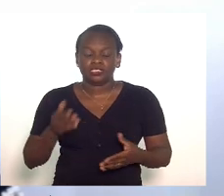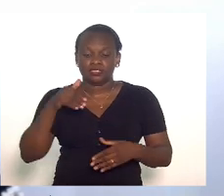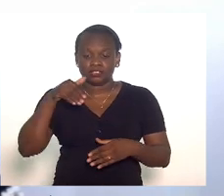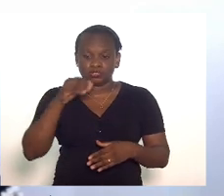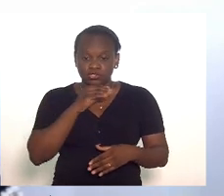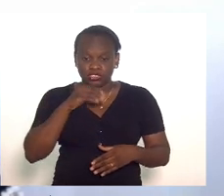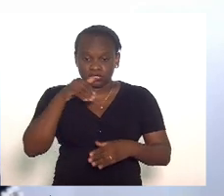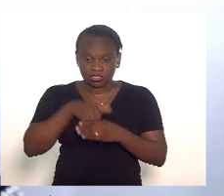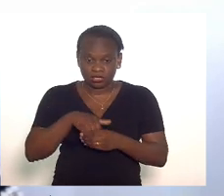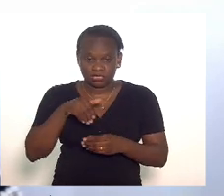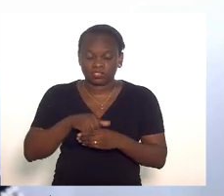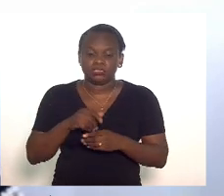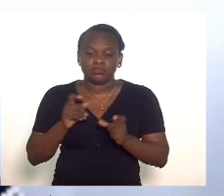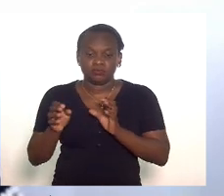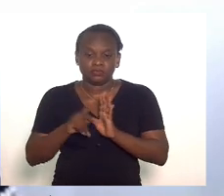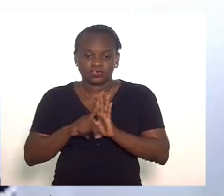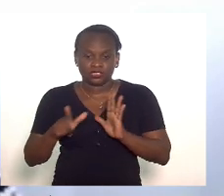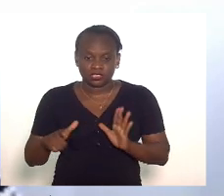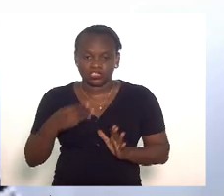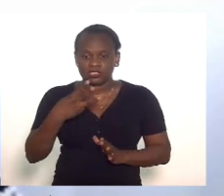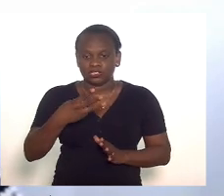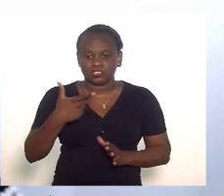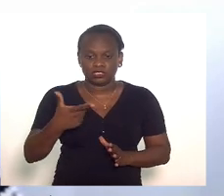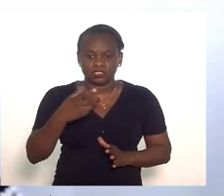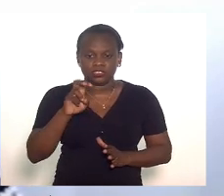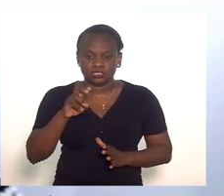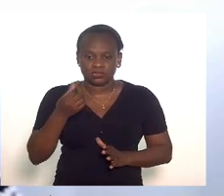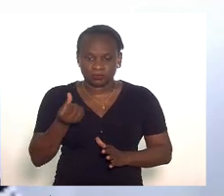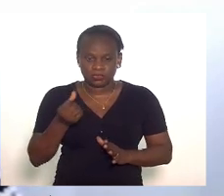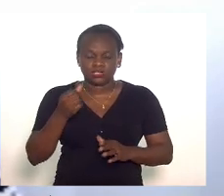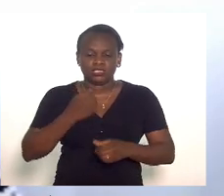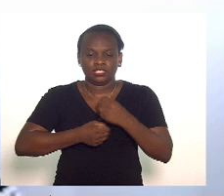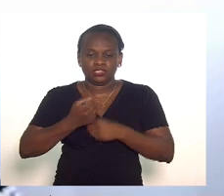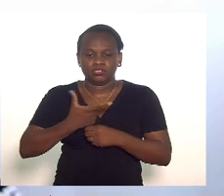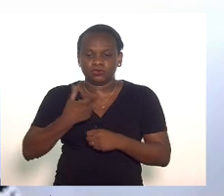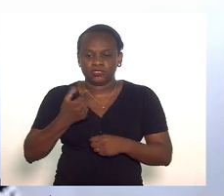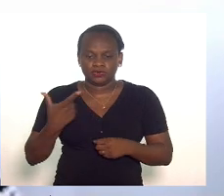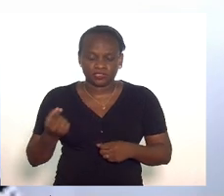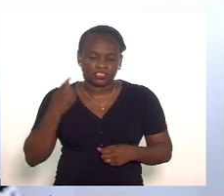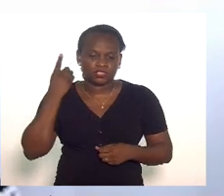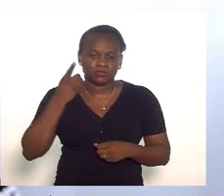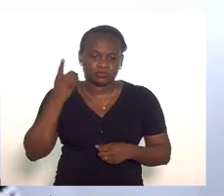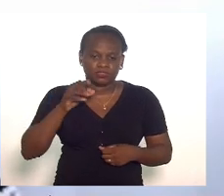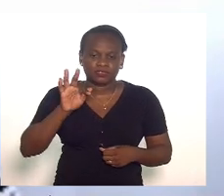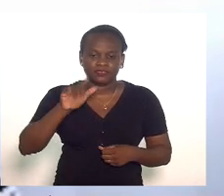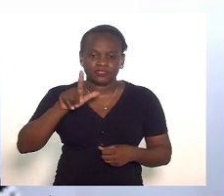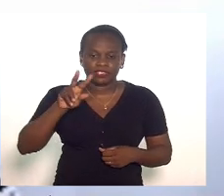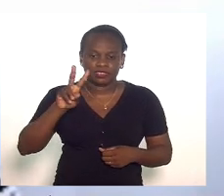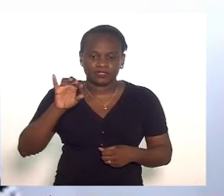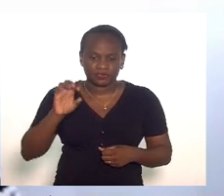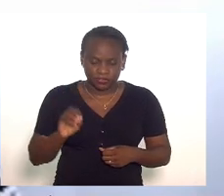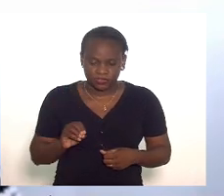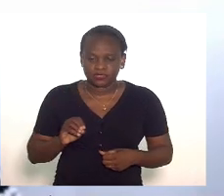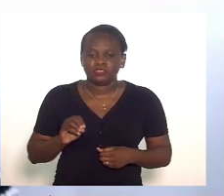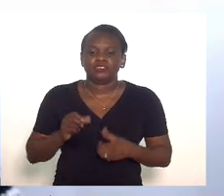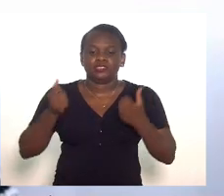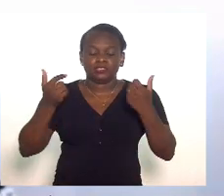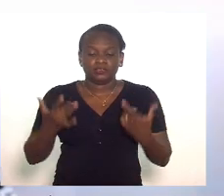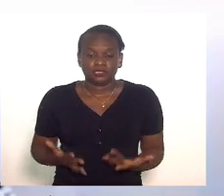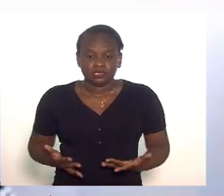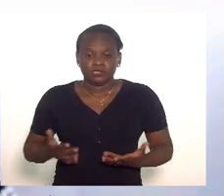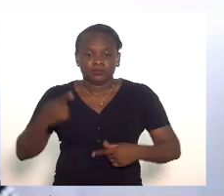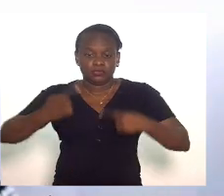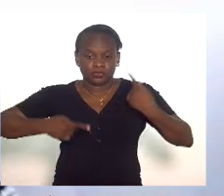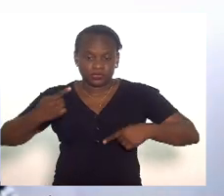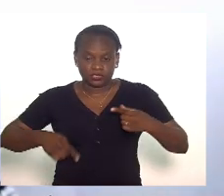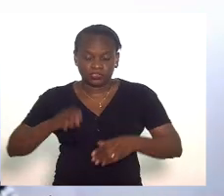urgência e discussão única a projeto de lei 3256 de 2020 de autoria do deputado Flávio Serafini que dispõe sobre a